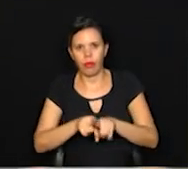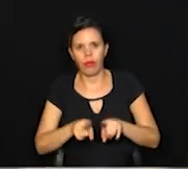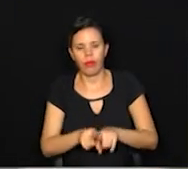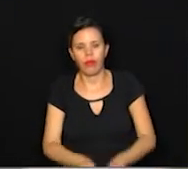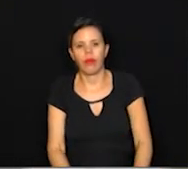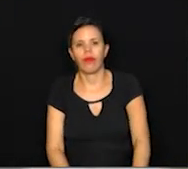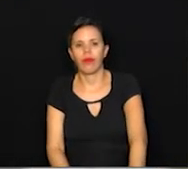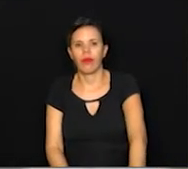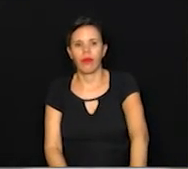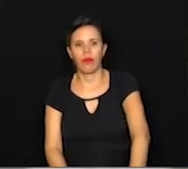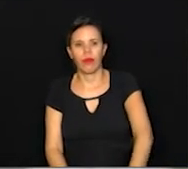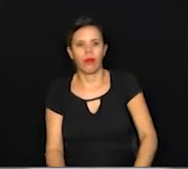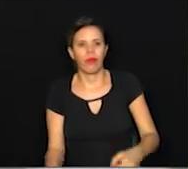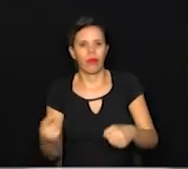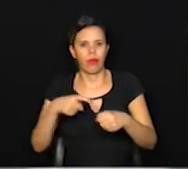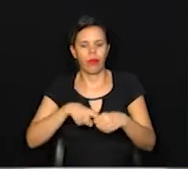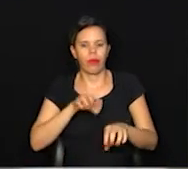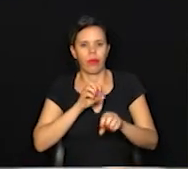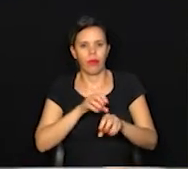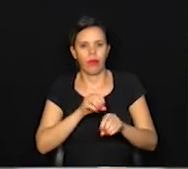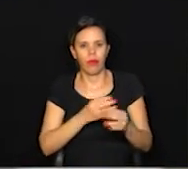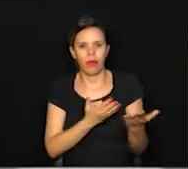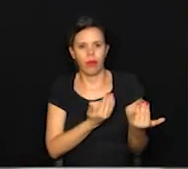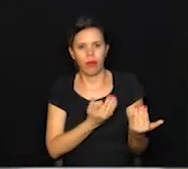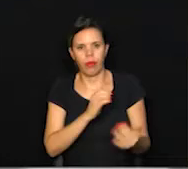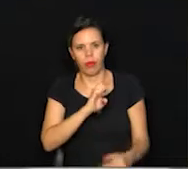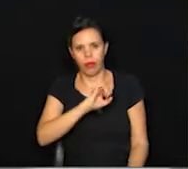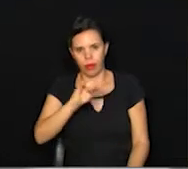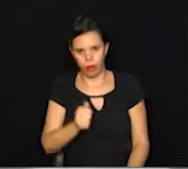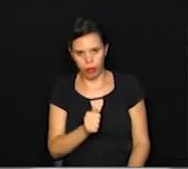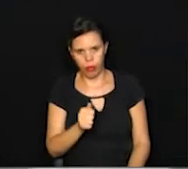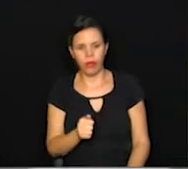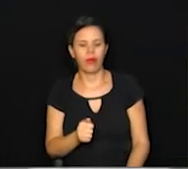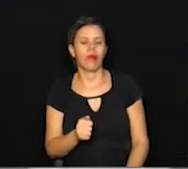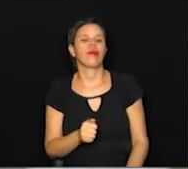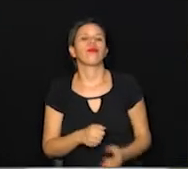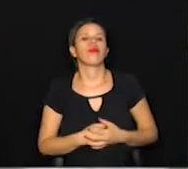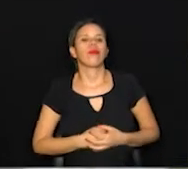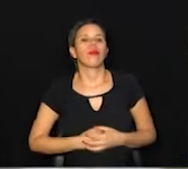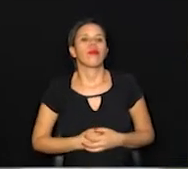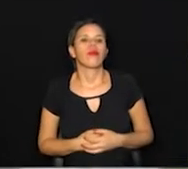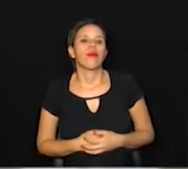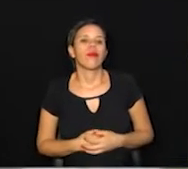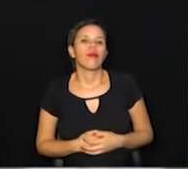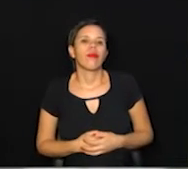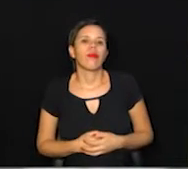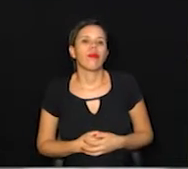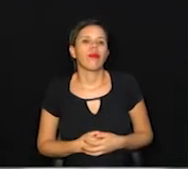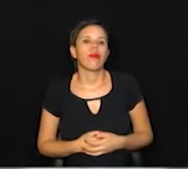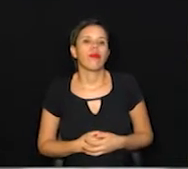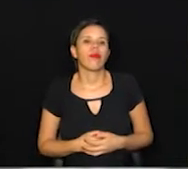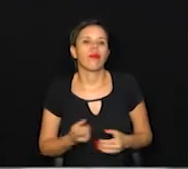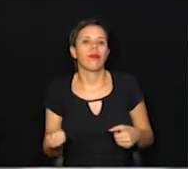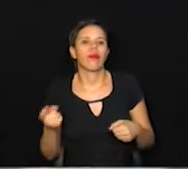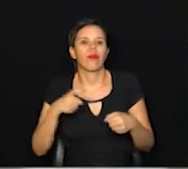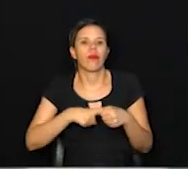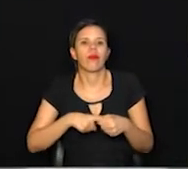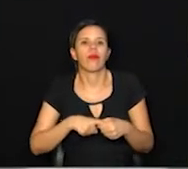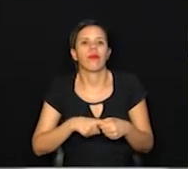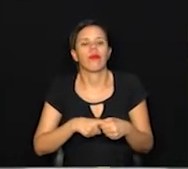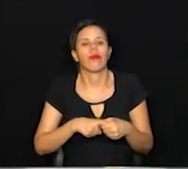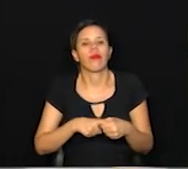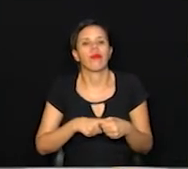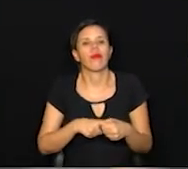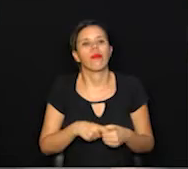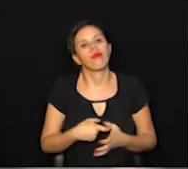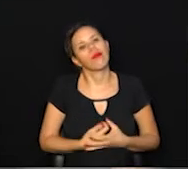a volta da educação de jovens e adultos, o retorno também das